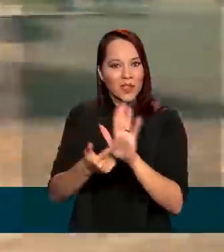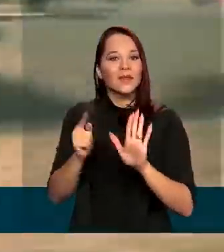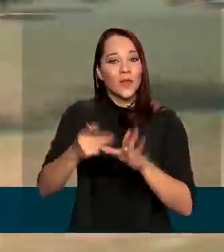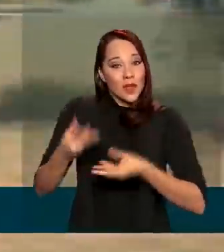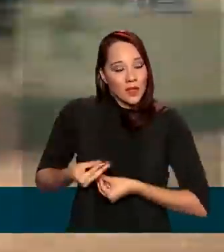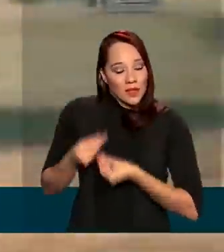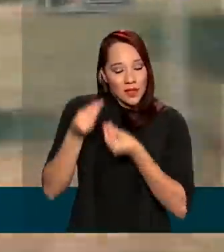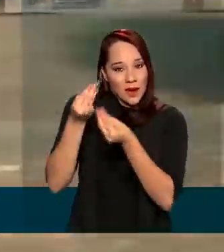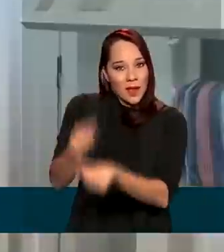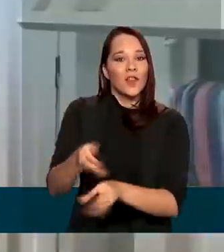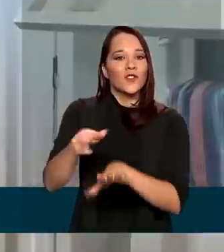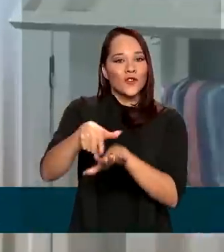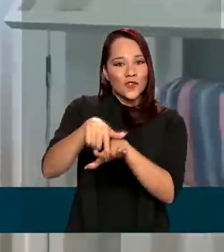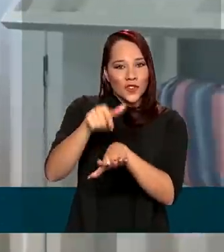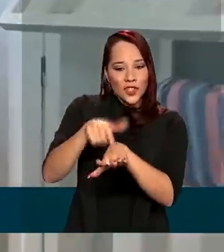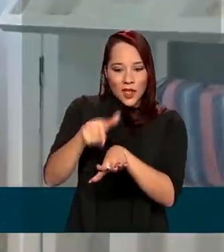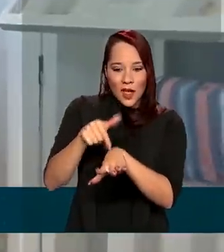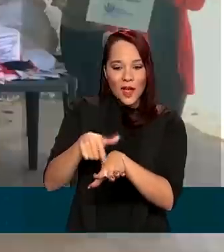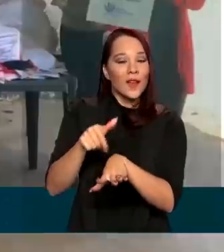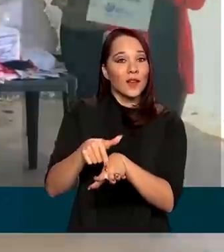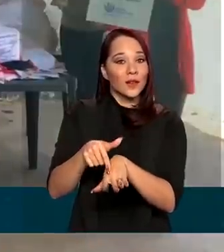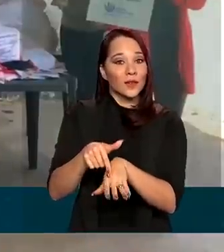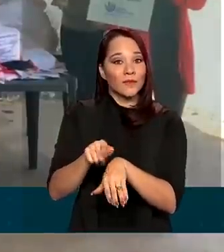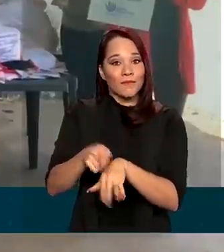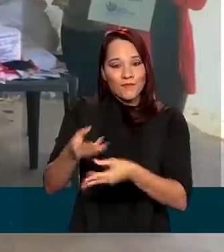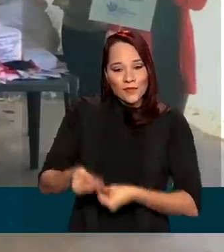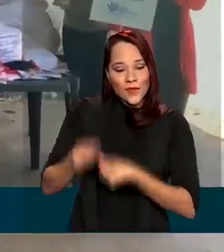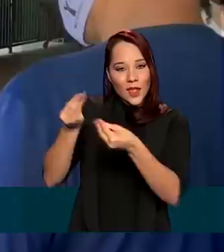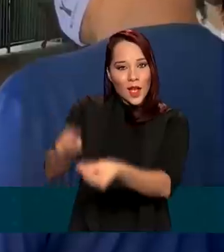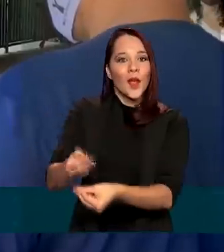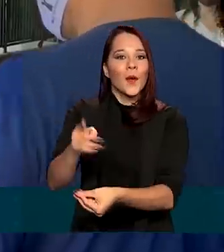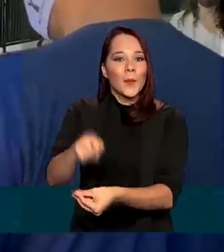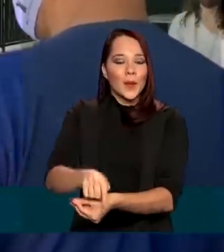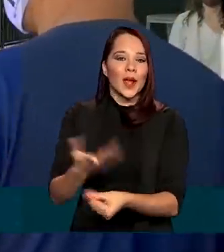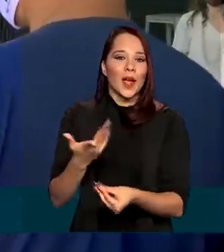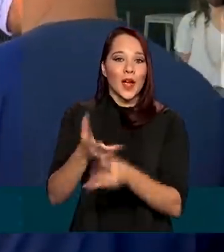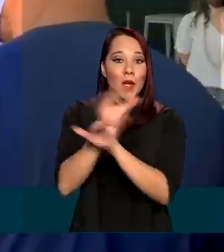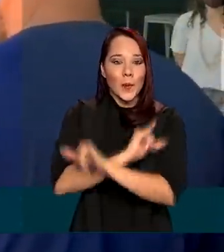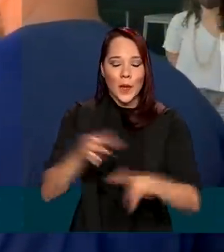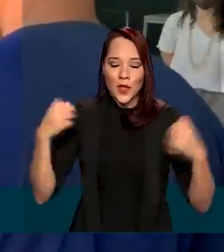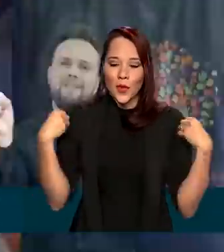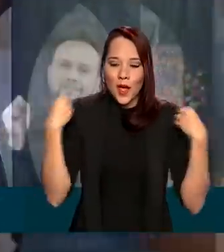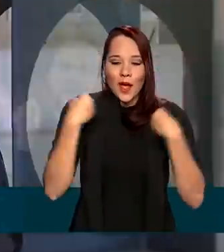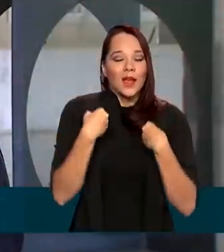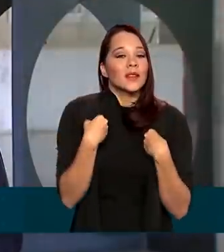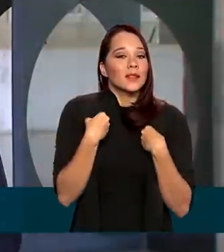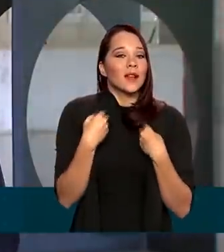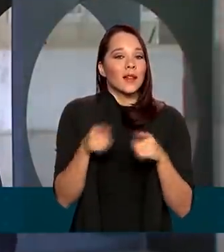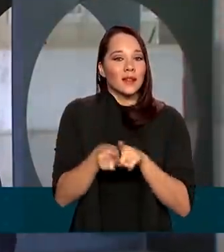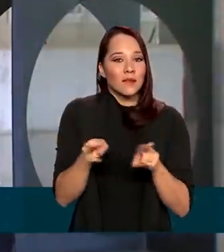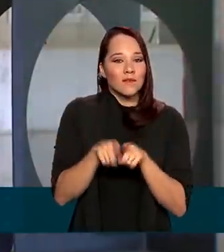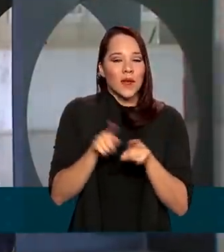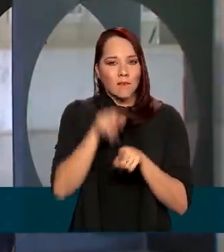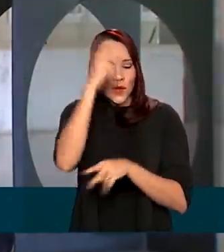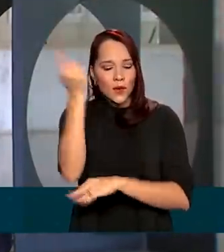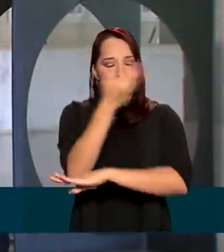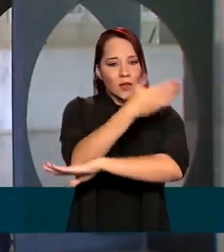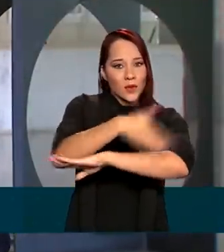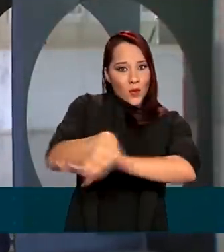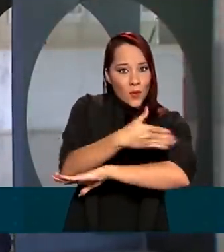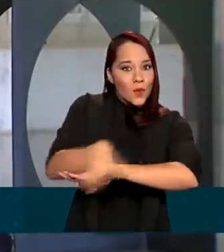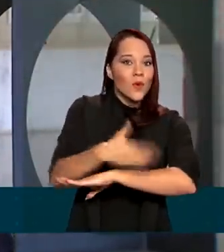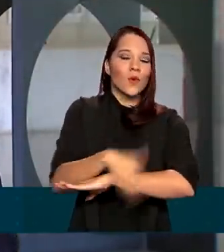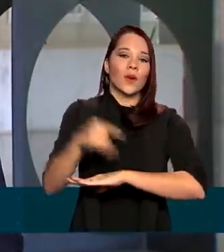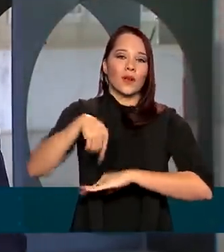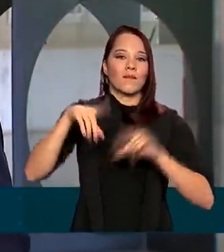entrega de doações de chinelos para a campanha do agasalho a instituições e pessoas em situação de rua aqui no